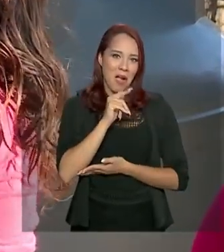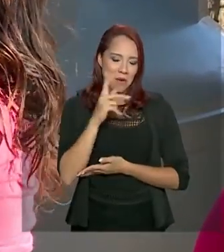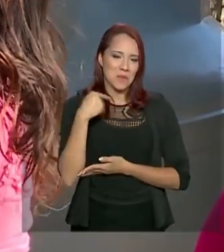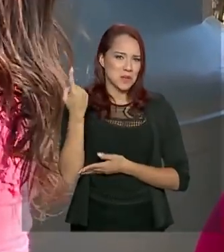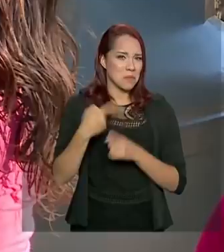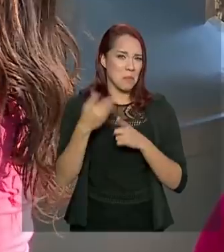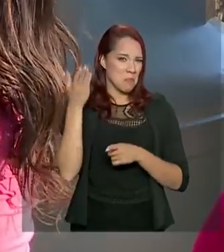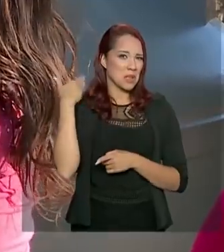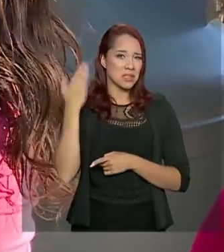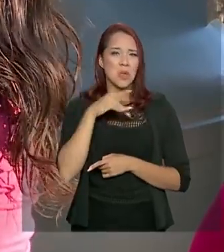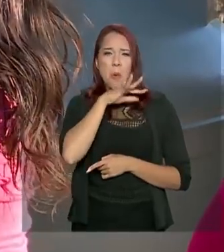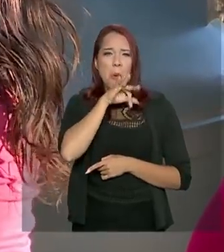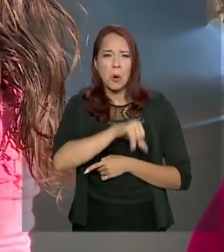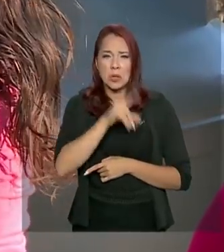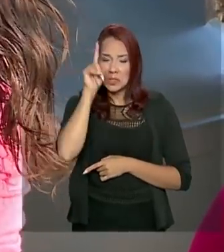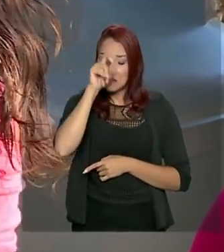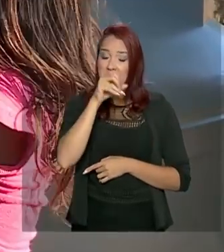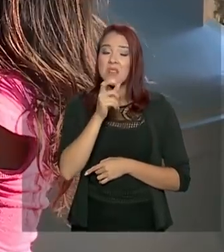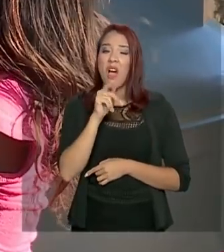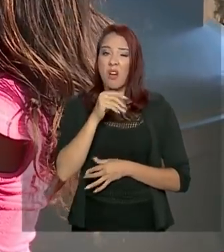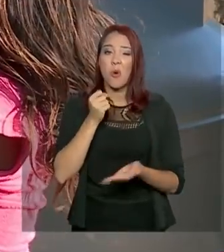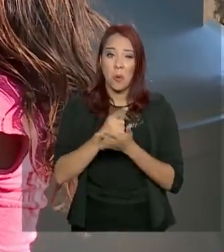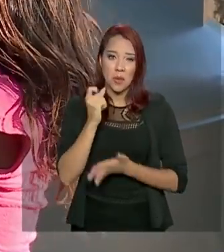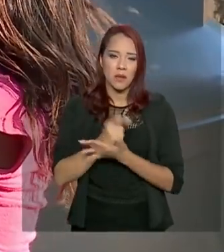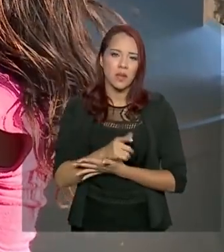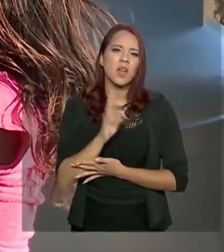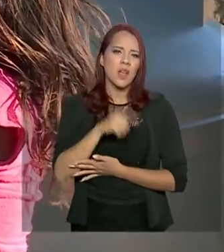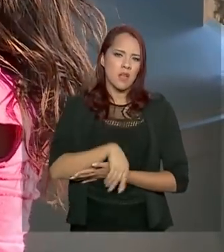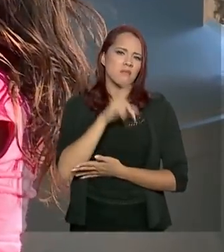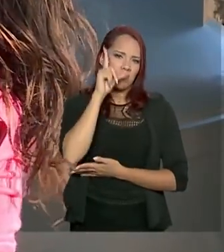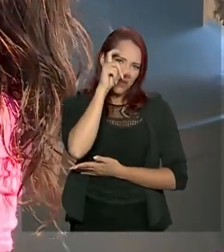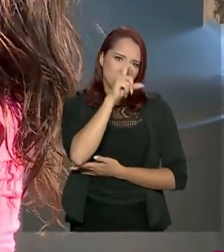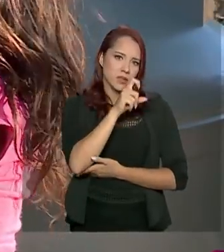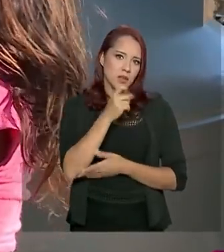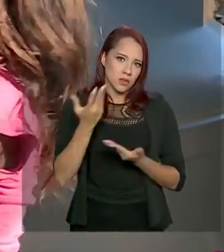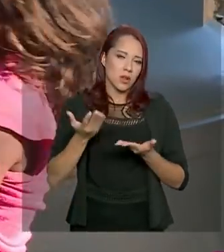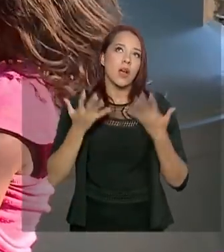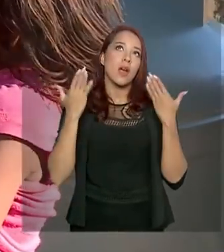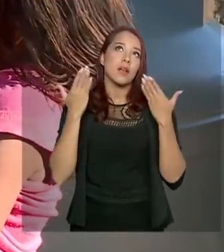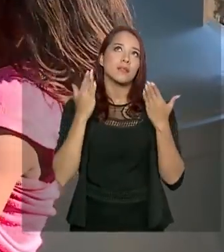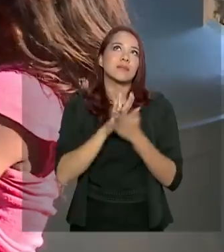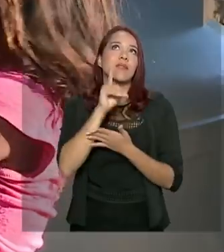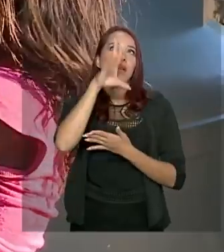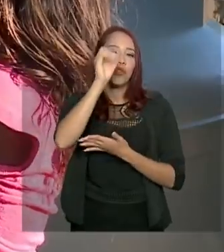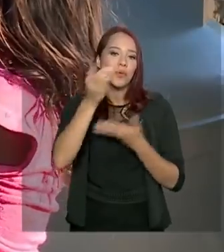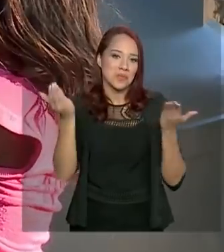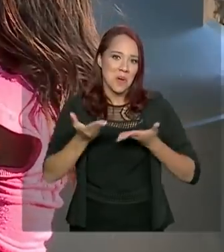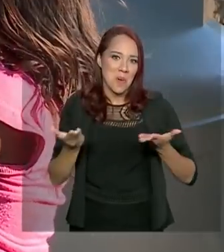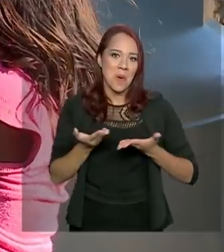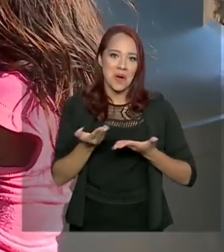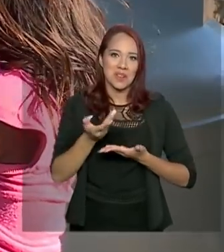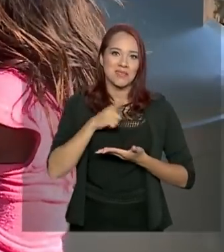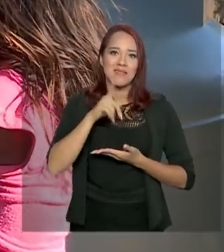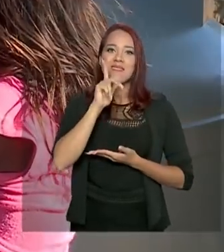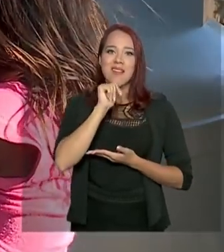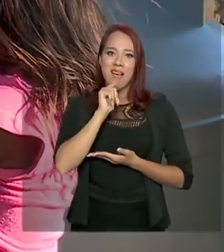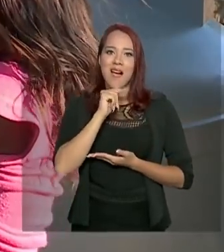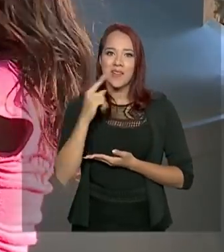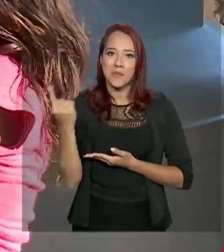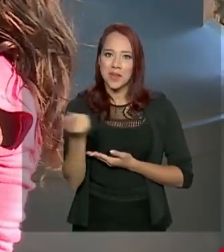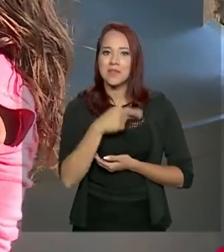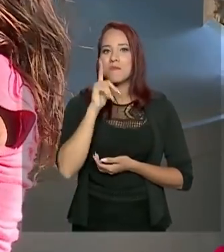que era ruim antigamente, difícil de água, nós comprava. Era difícil, mas só que, graças a Deus, como eles apareceram agora, né? Tem água para poder nós